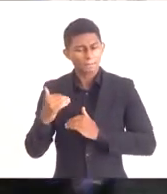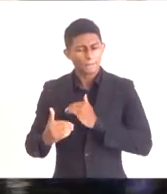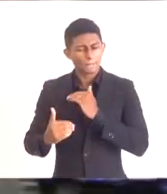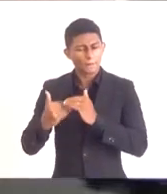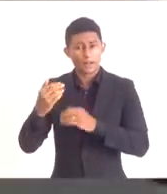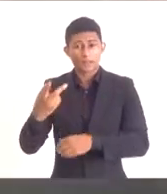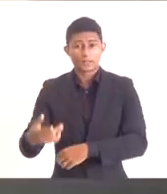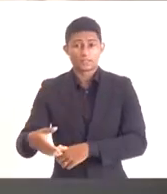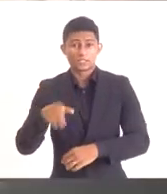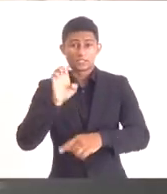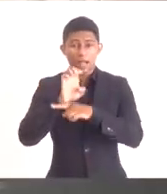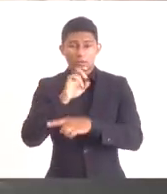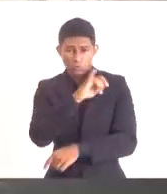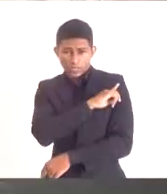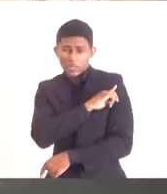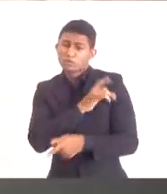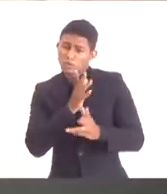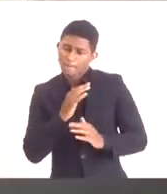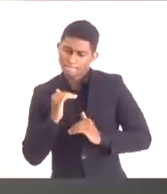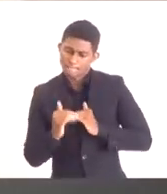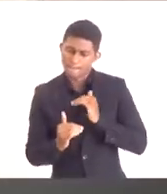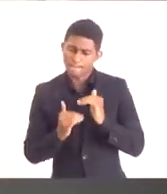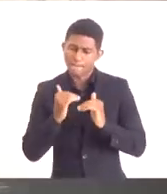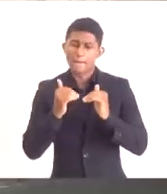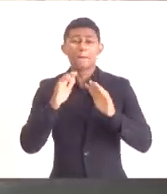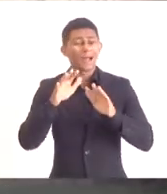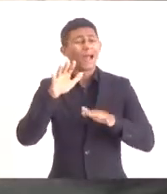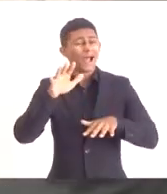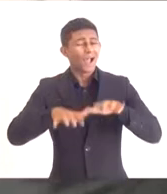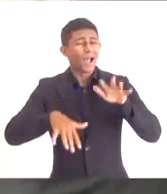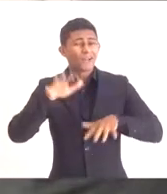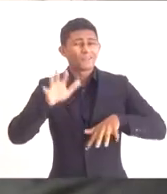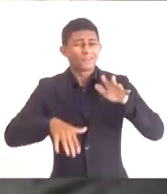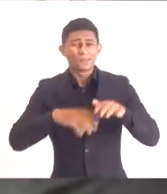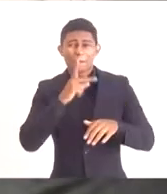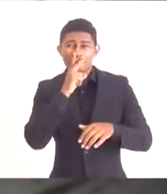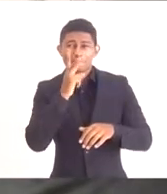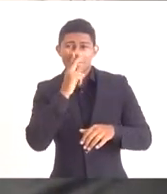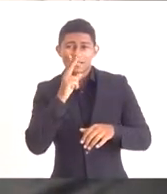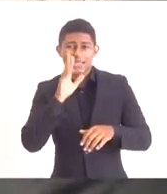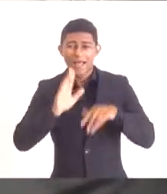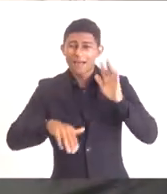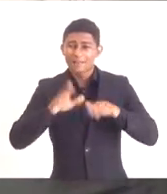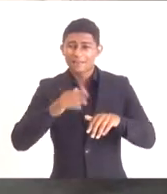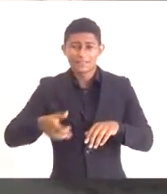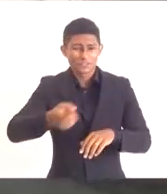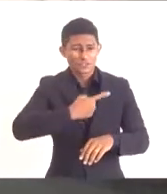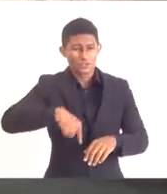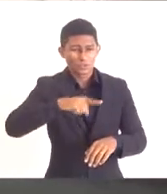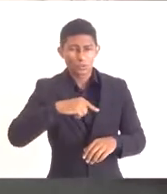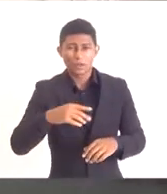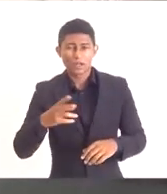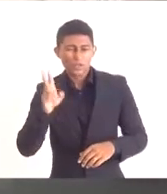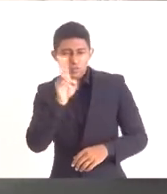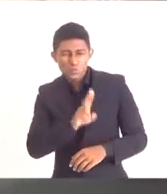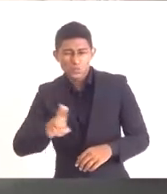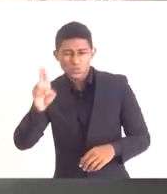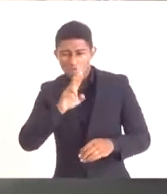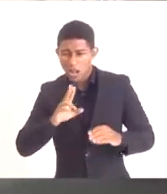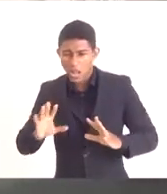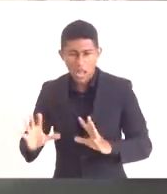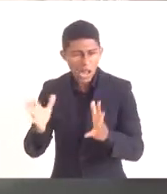no estado do Rio, mas, infelizmente, às vezes, eles não conseguem ser catalisados, transformados em prática.